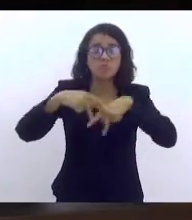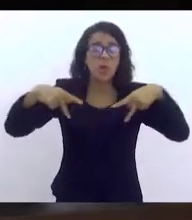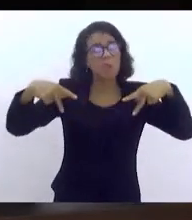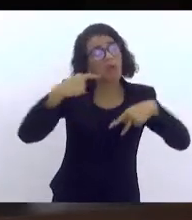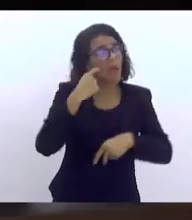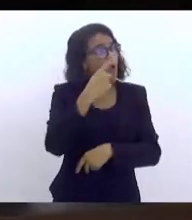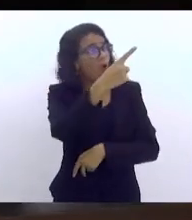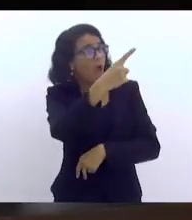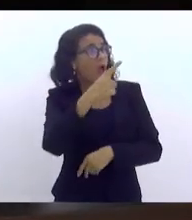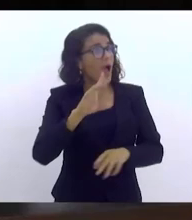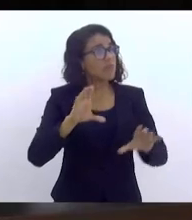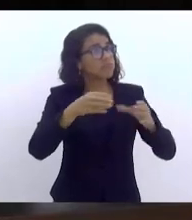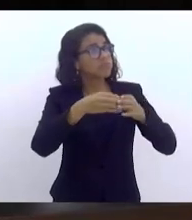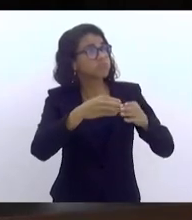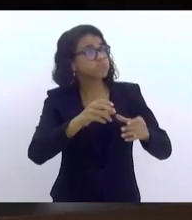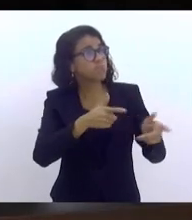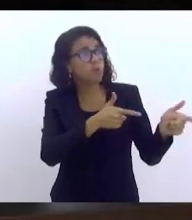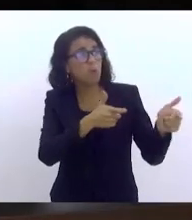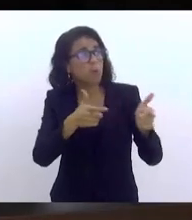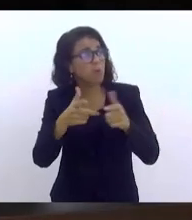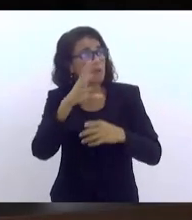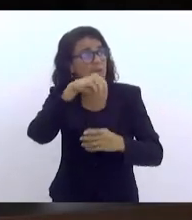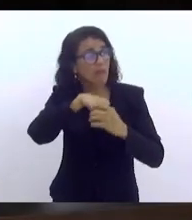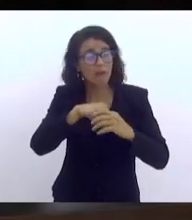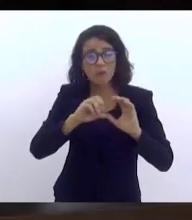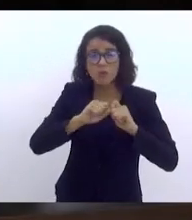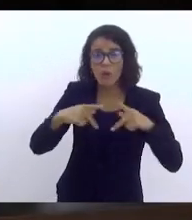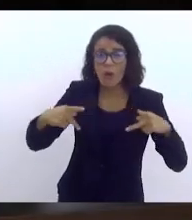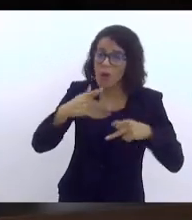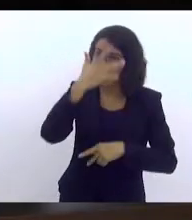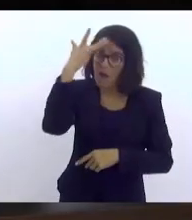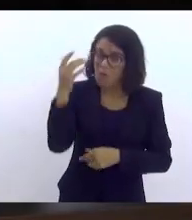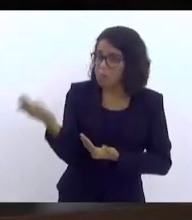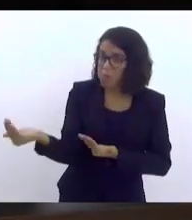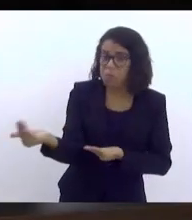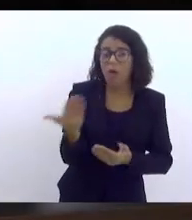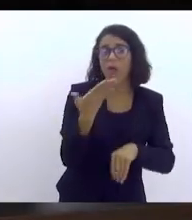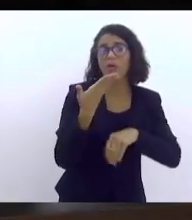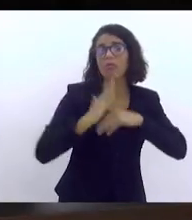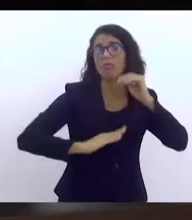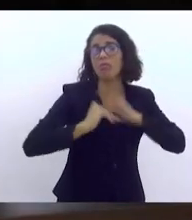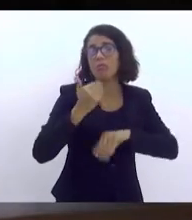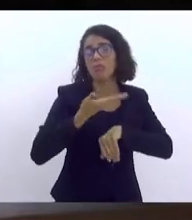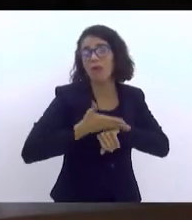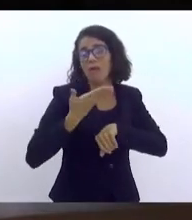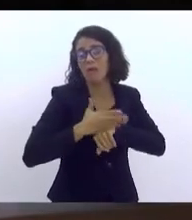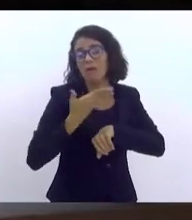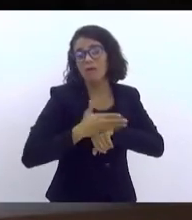vê um clube de tiro dentro do shopping, e um monte de menino lá dentro, treinando tiro ao alvo.